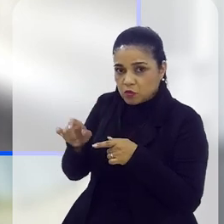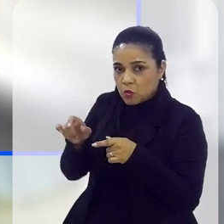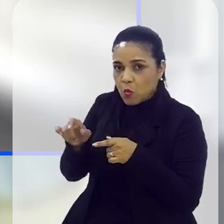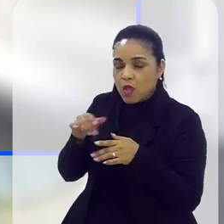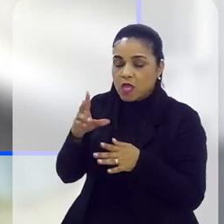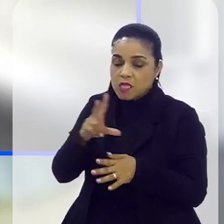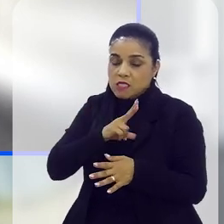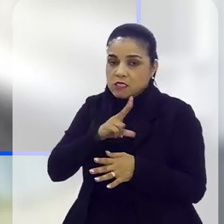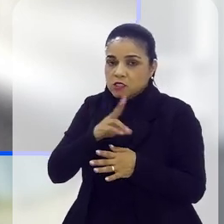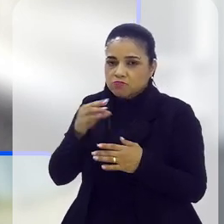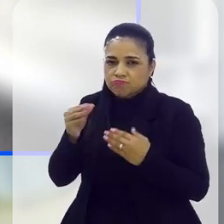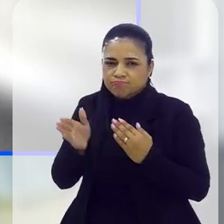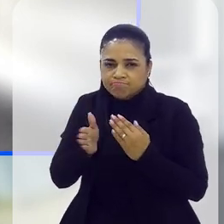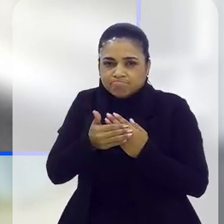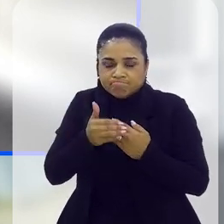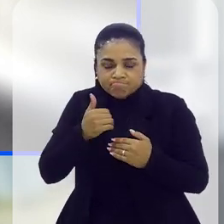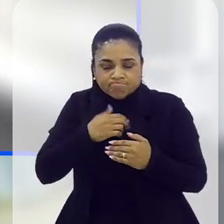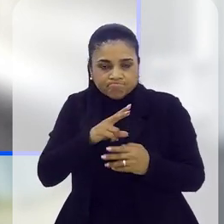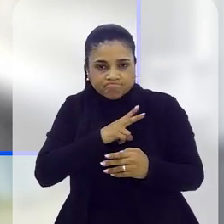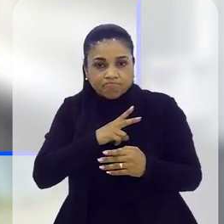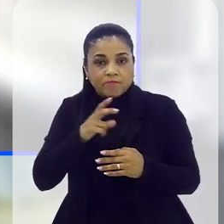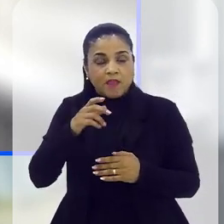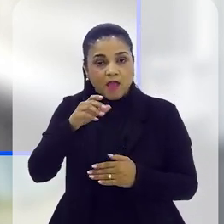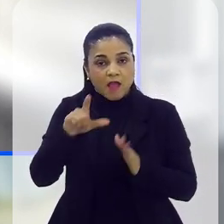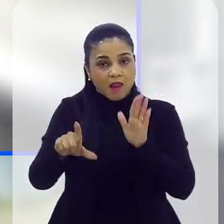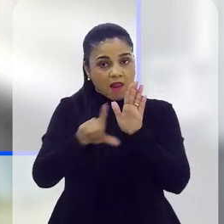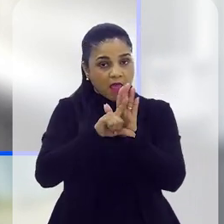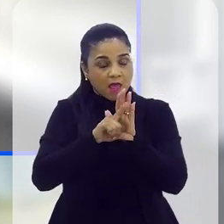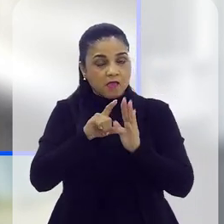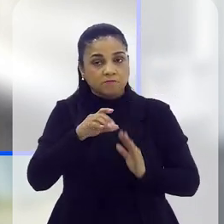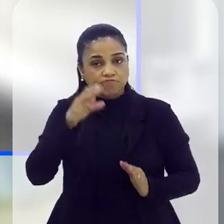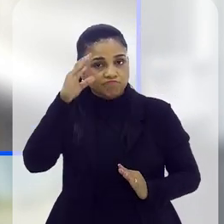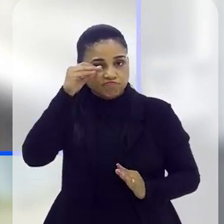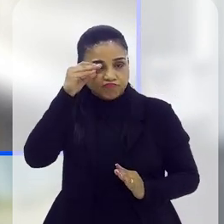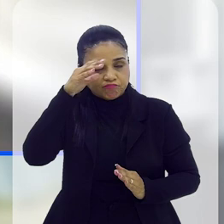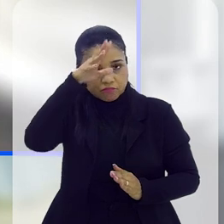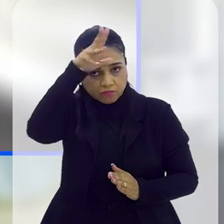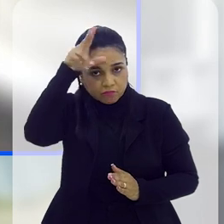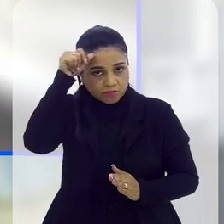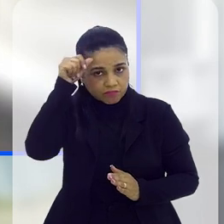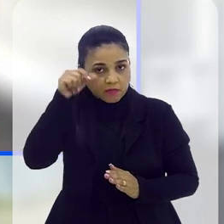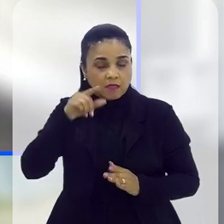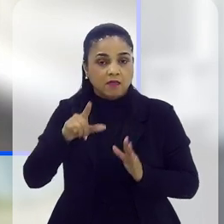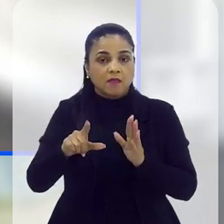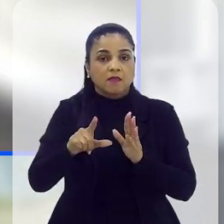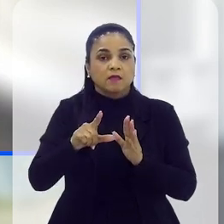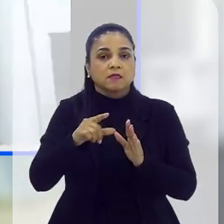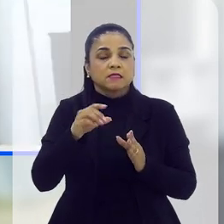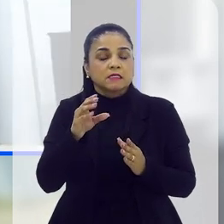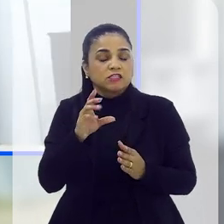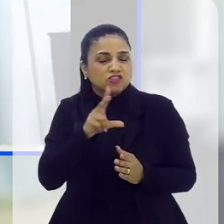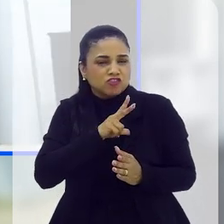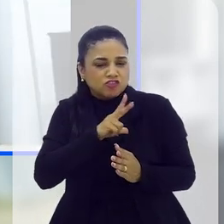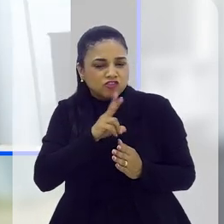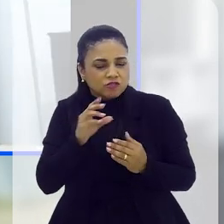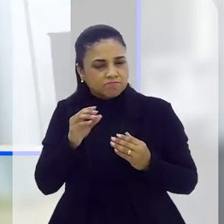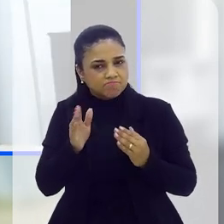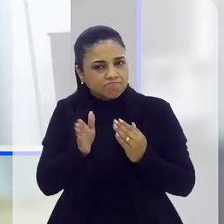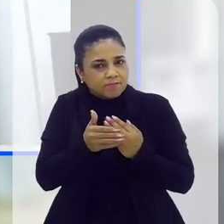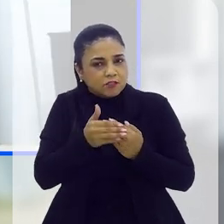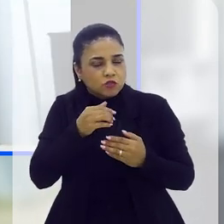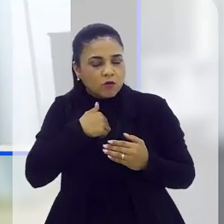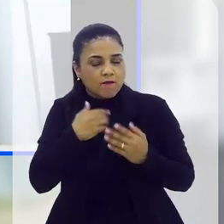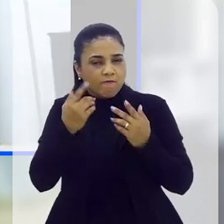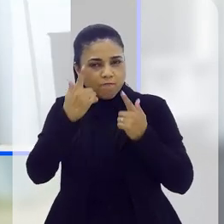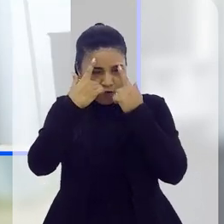então é uma questão muito íntima, não à toa, a própria lei Mariana da Penha teve essa atualização, né, pela lei Rosélia, em relação da intimidade